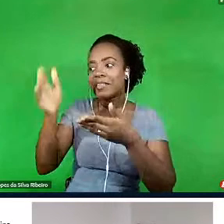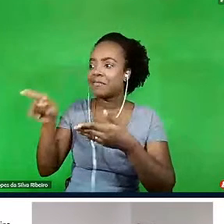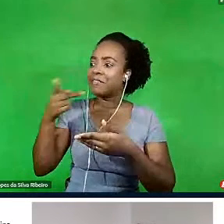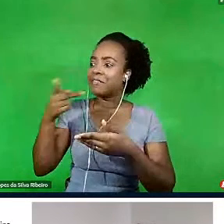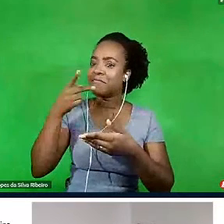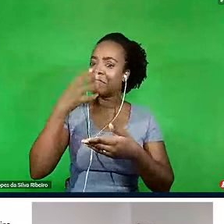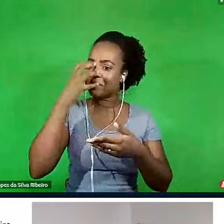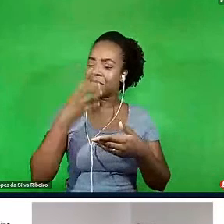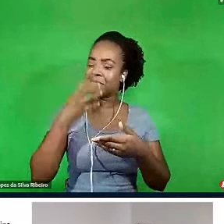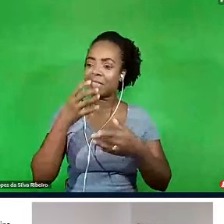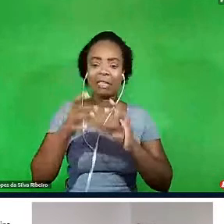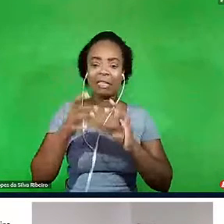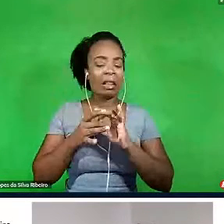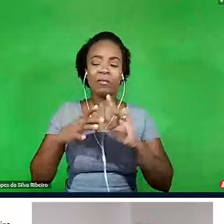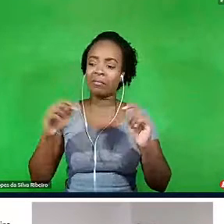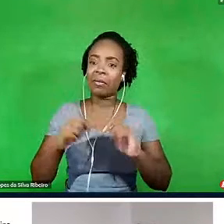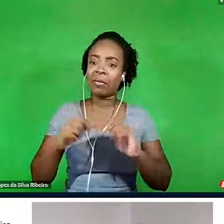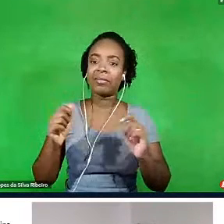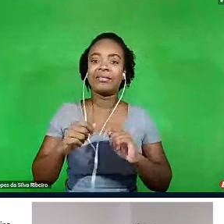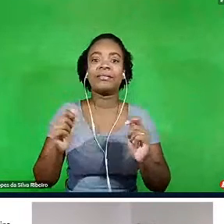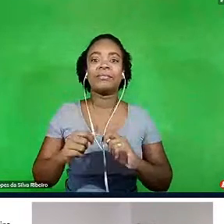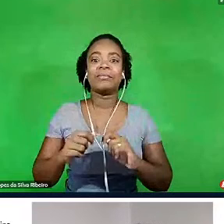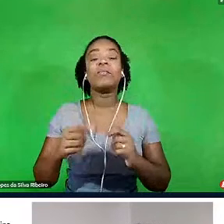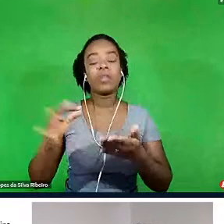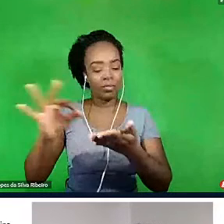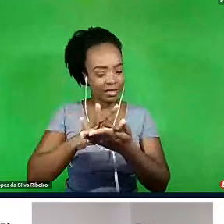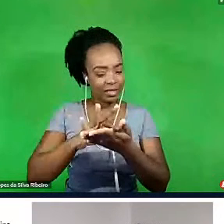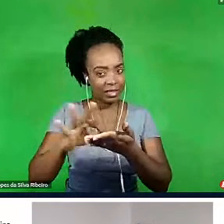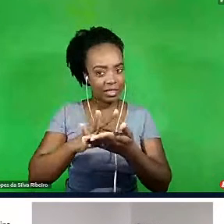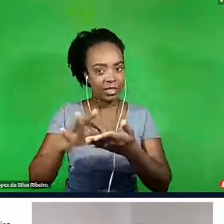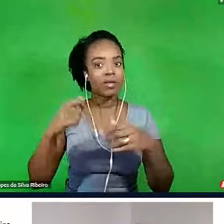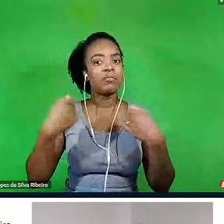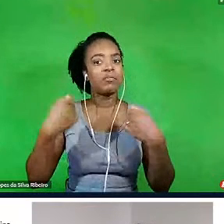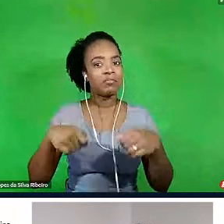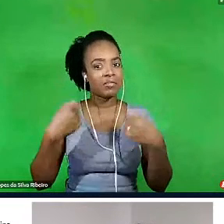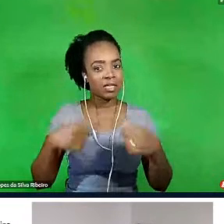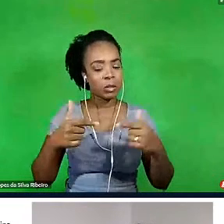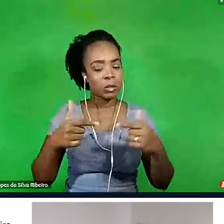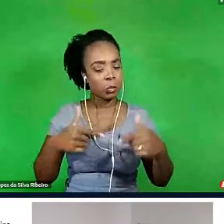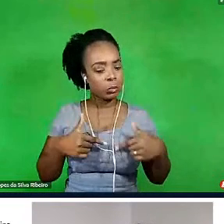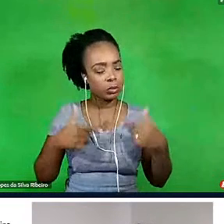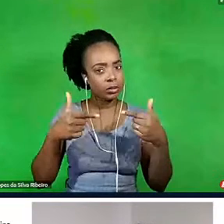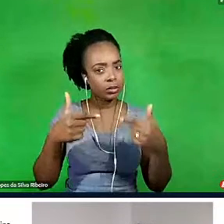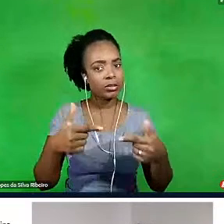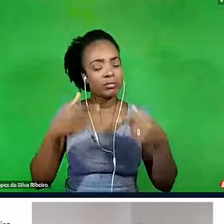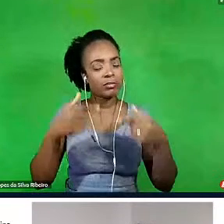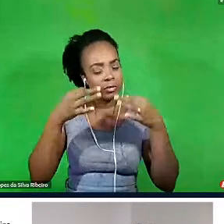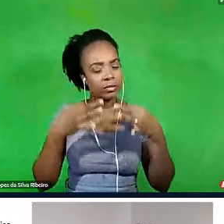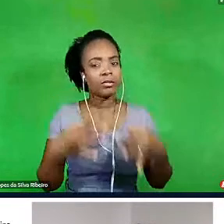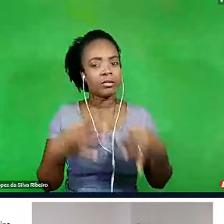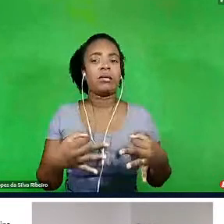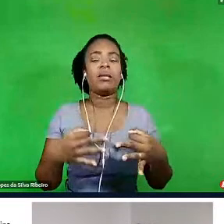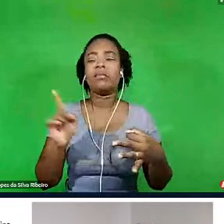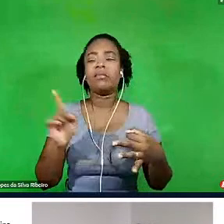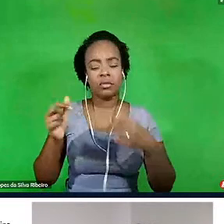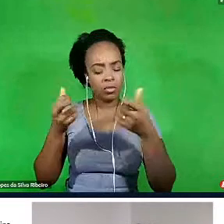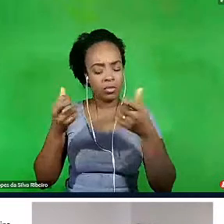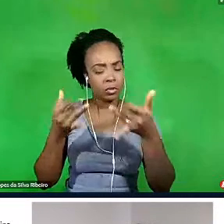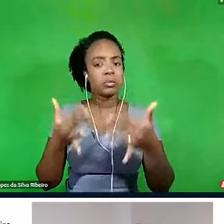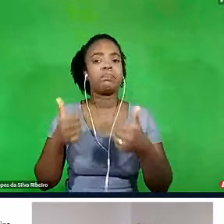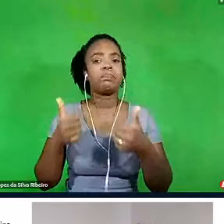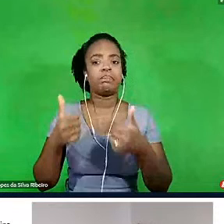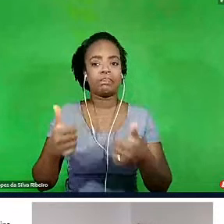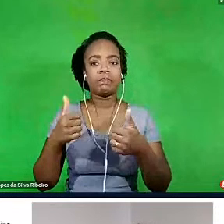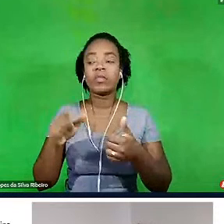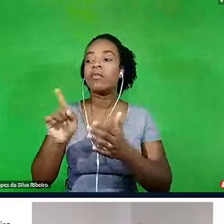a crítica tem que ter esse zelo, é essencial, até porque não é uma, como foi bem colocado no início,